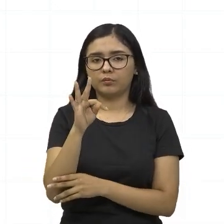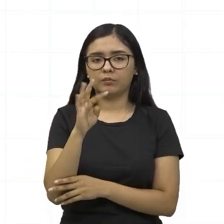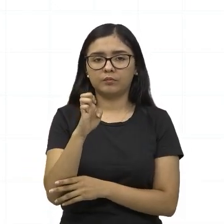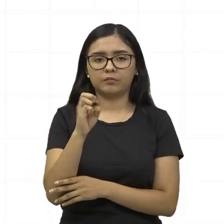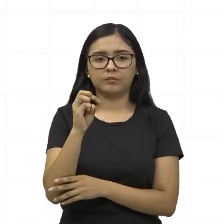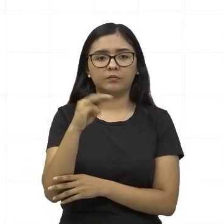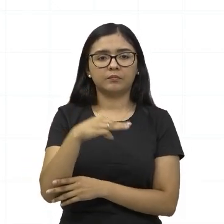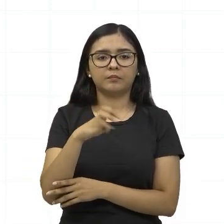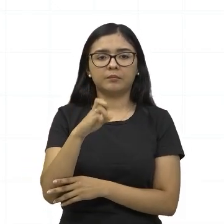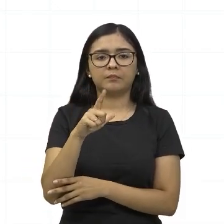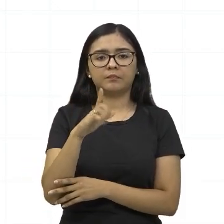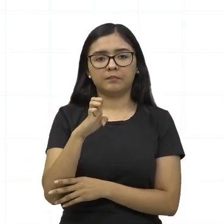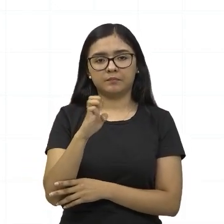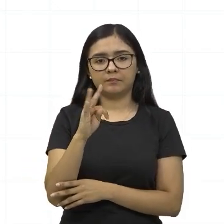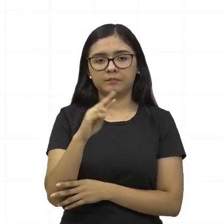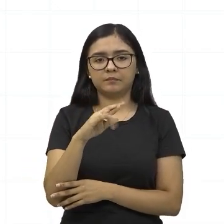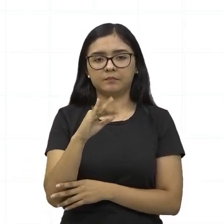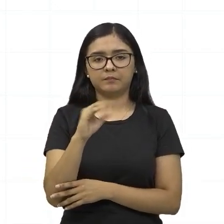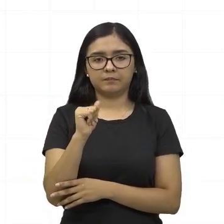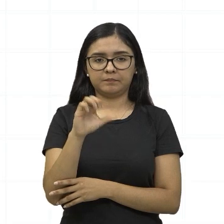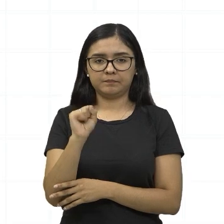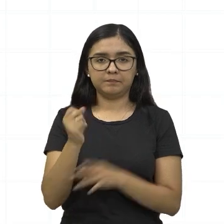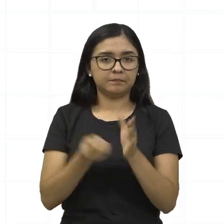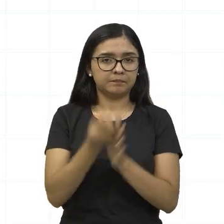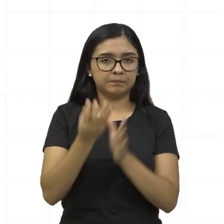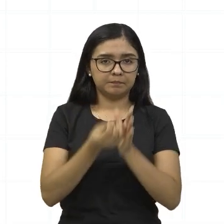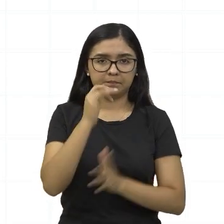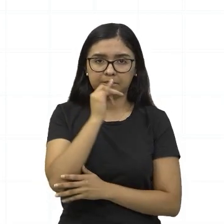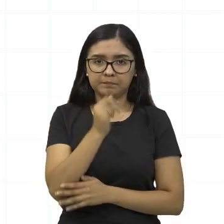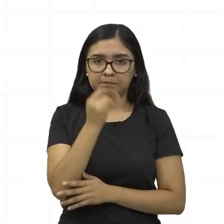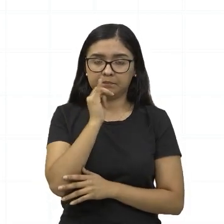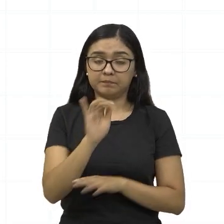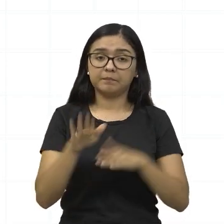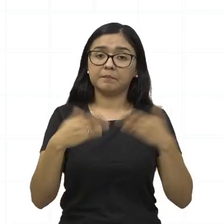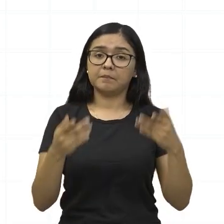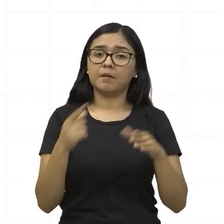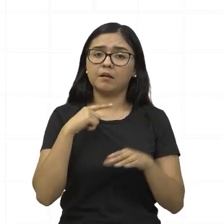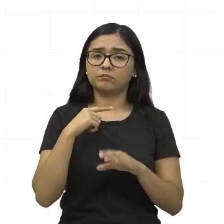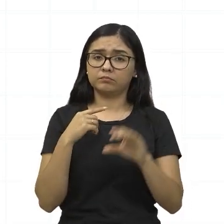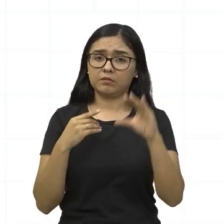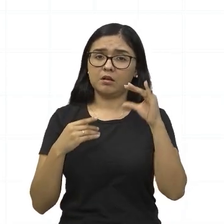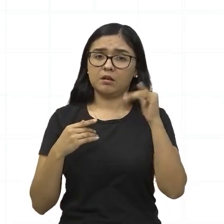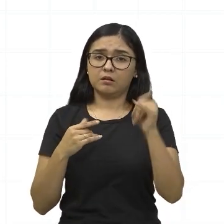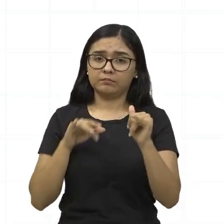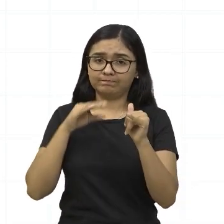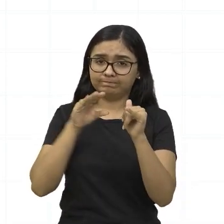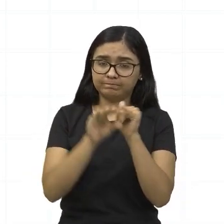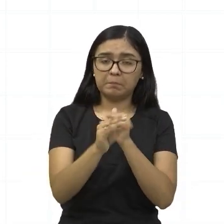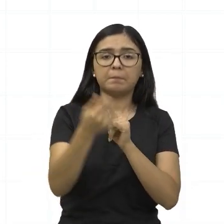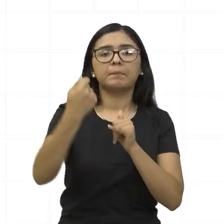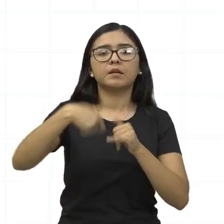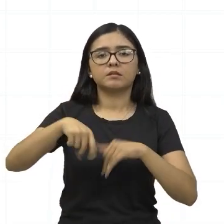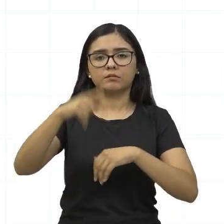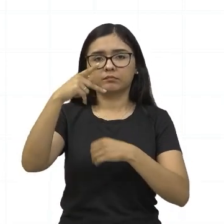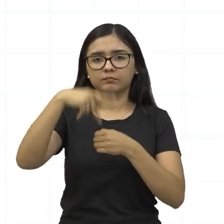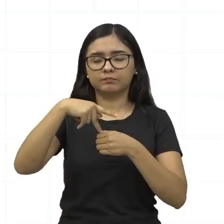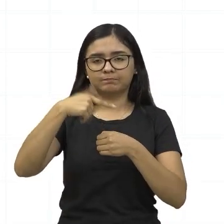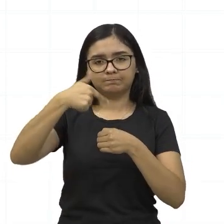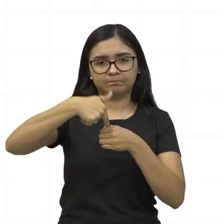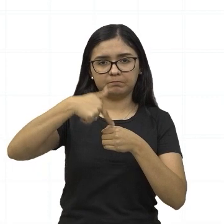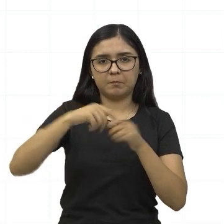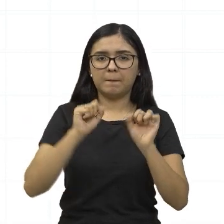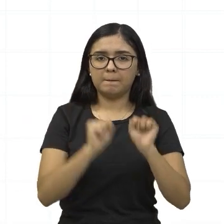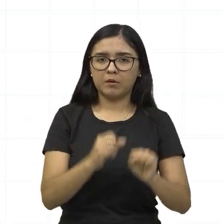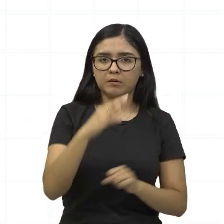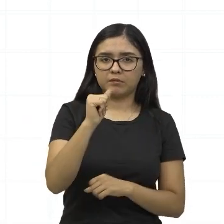muito altas para a produção de energia. E para gerar esse calor, elas precisam aí de combustível e ele pode ser o